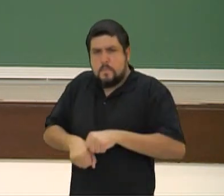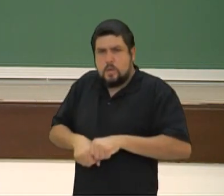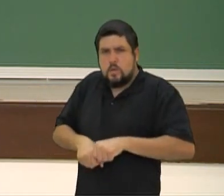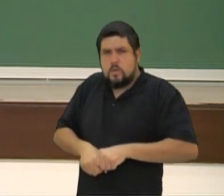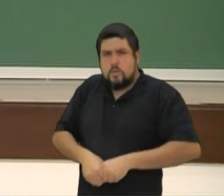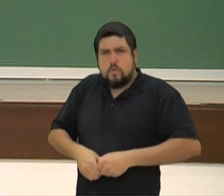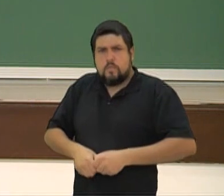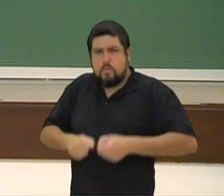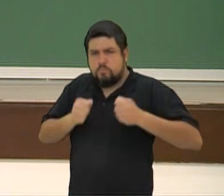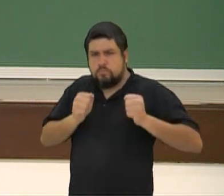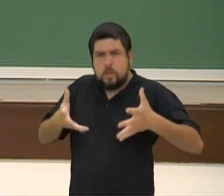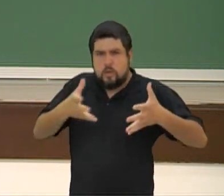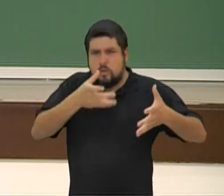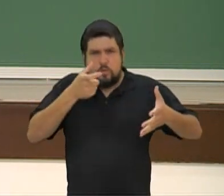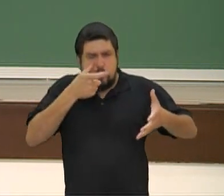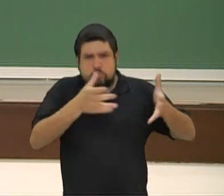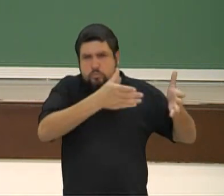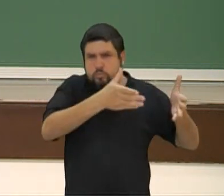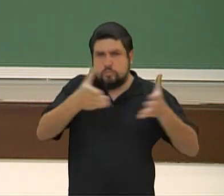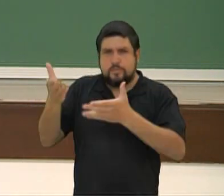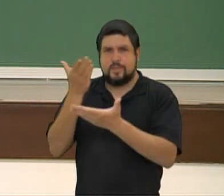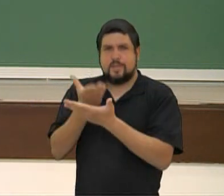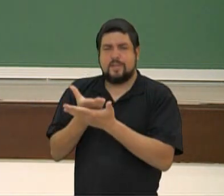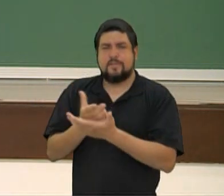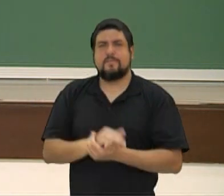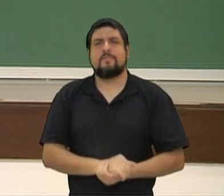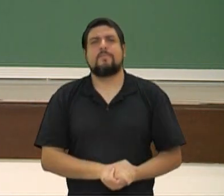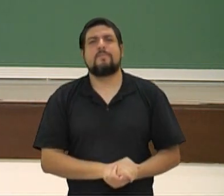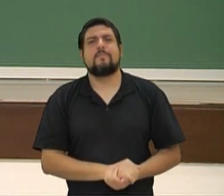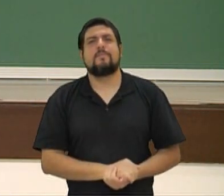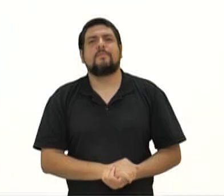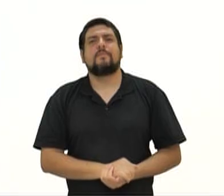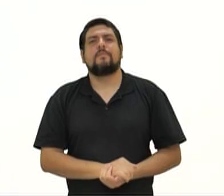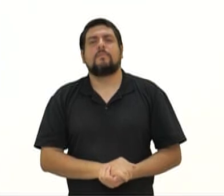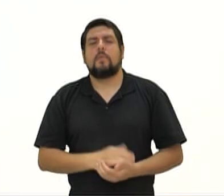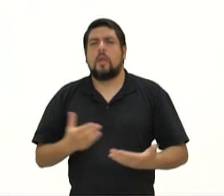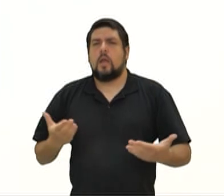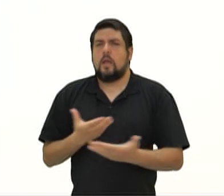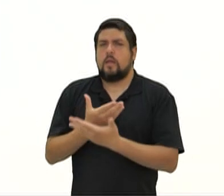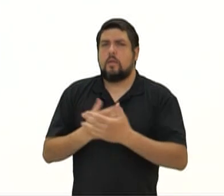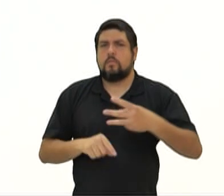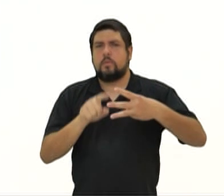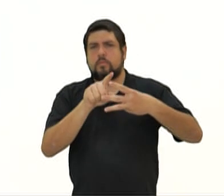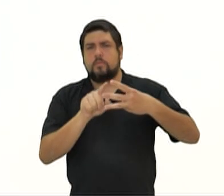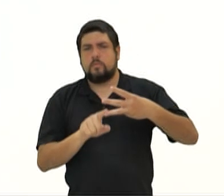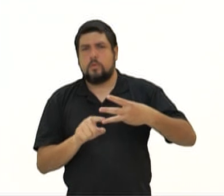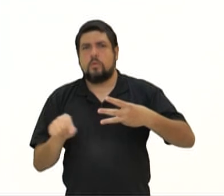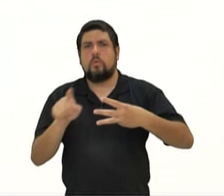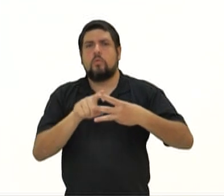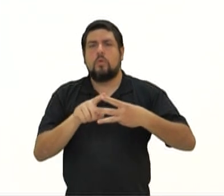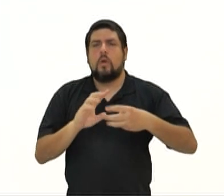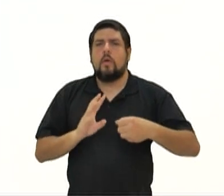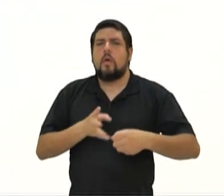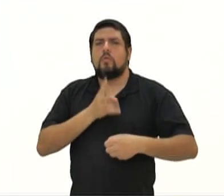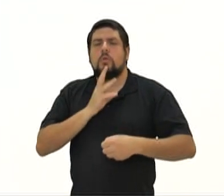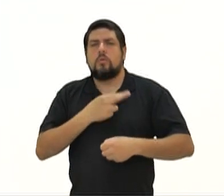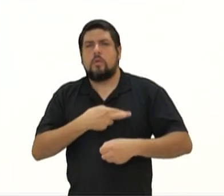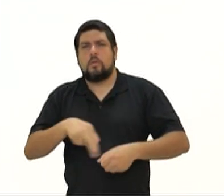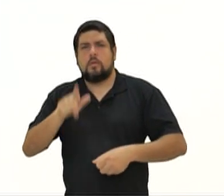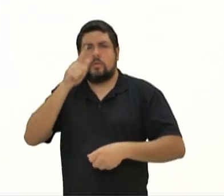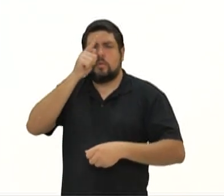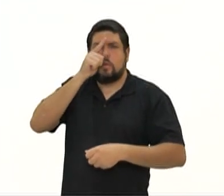para todos nós, embarque nessa, vamos juntos. Vou apresentar para vocês os três objetivos da nossa aula. Reconhecer a religião grega, suas